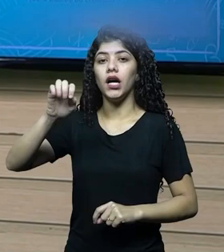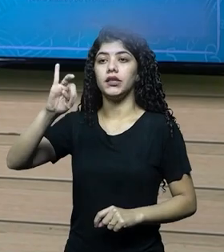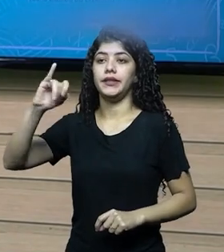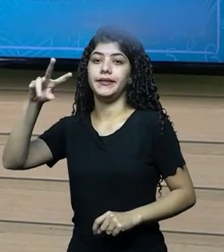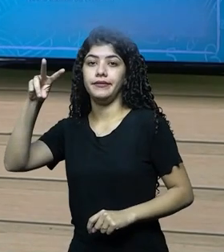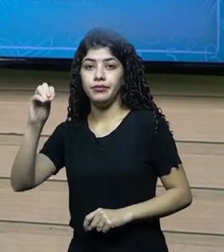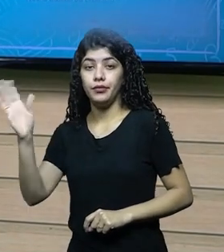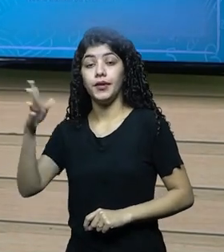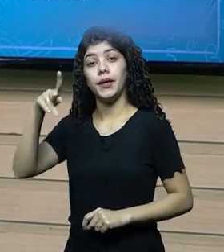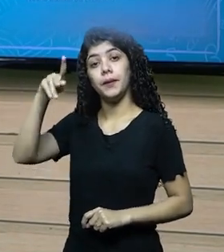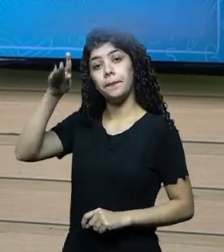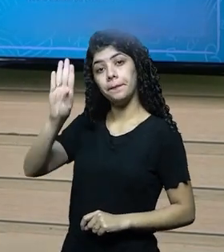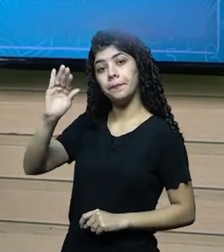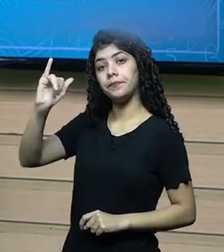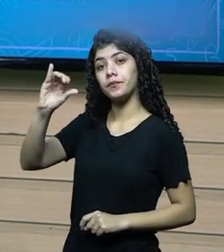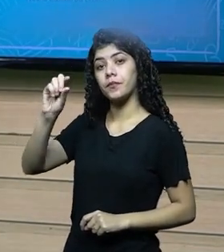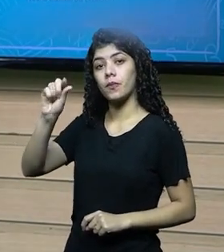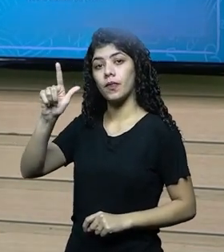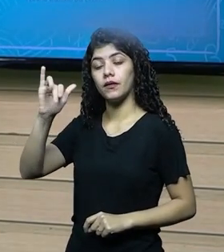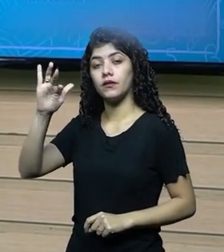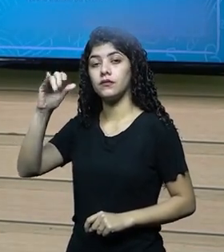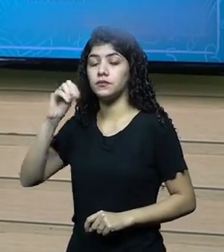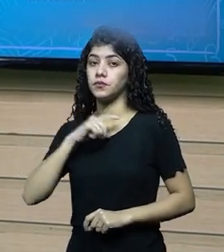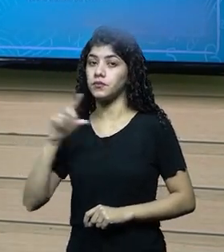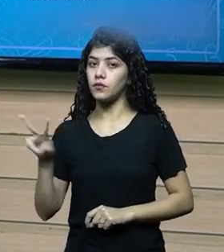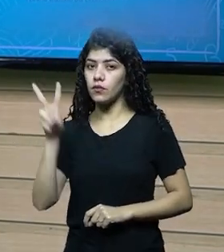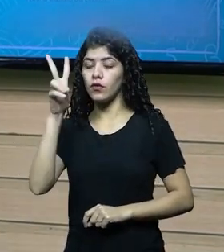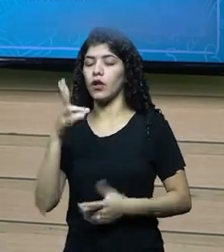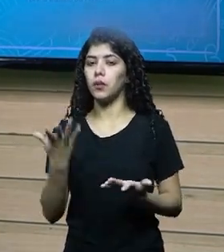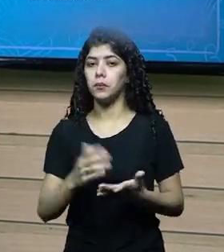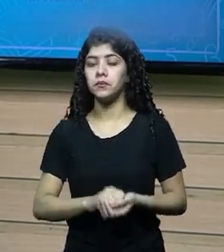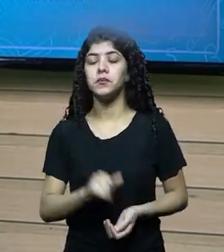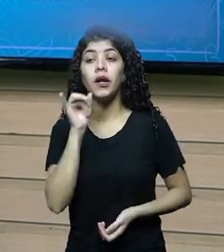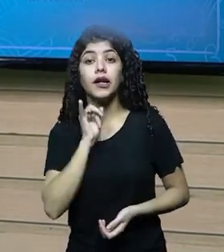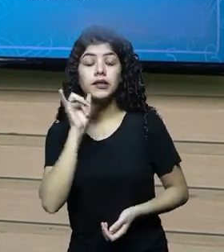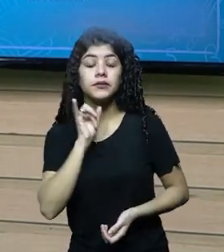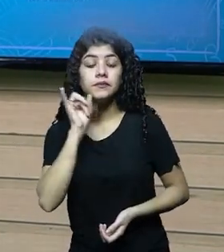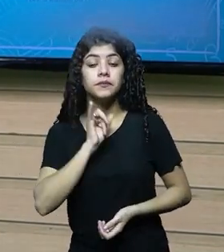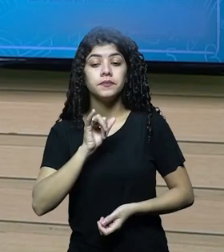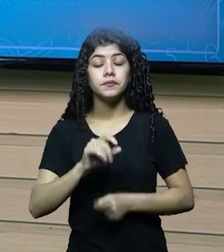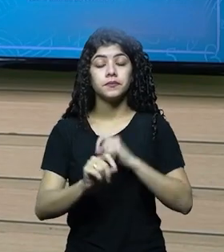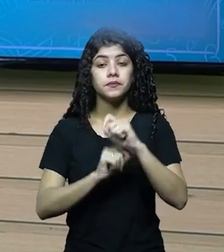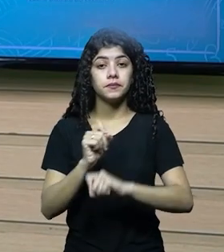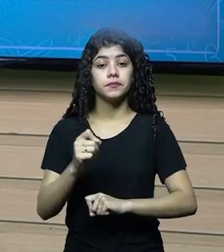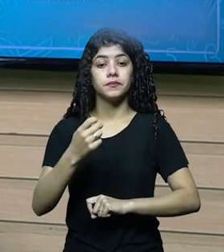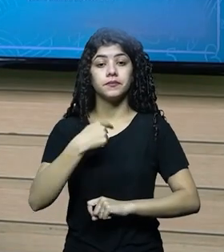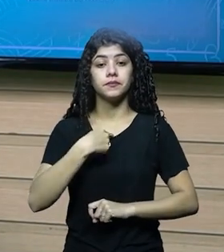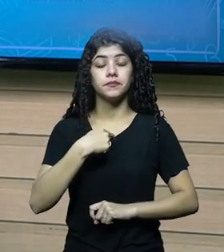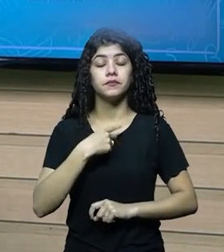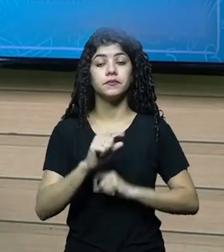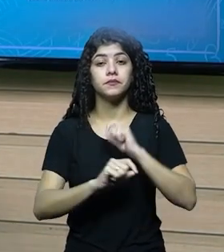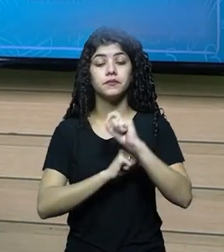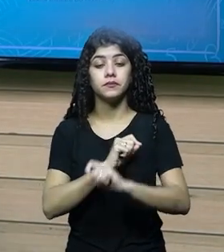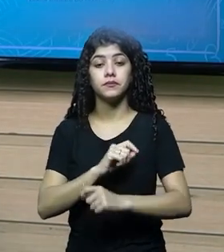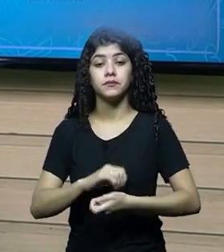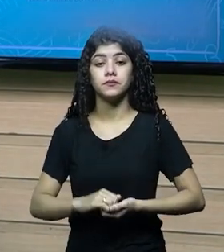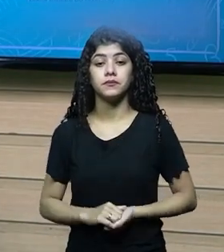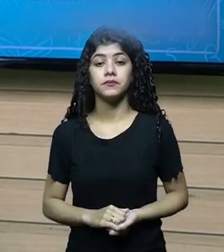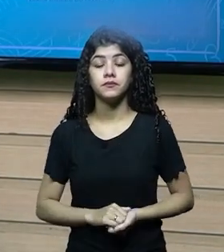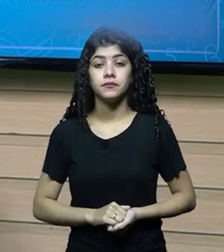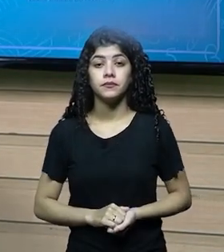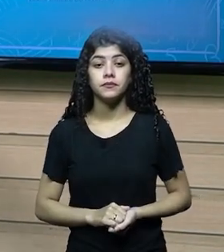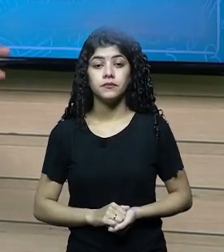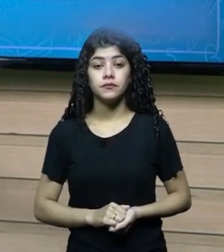Certo? Então se esse valor vai agregar para aquele ativo biológico. Por exemplo, eu tenho uma